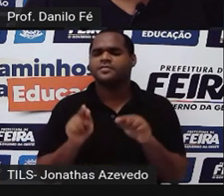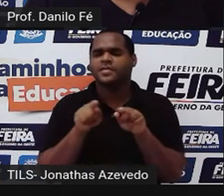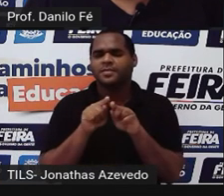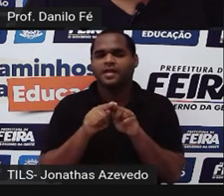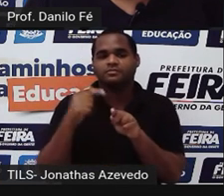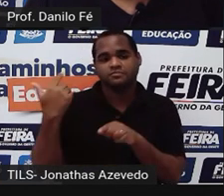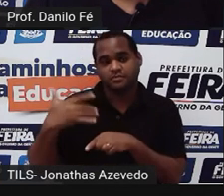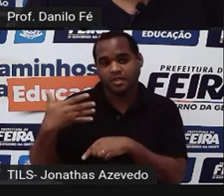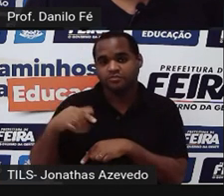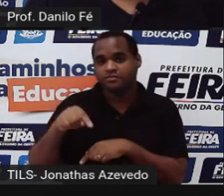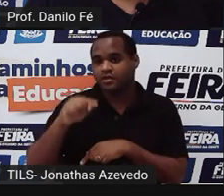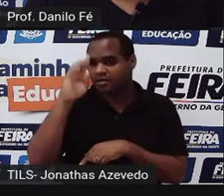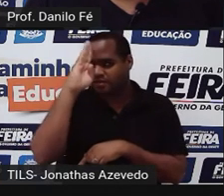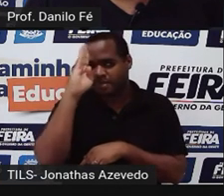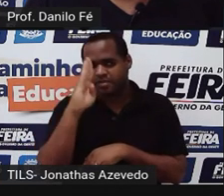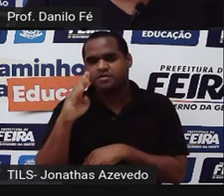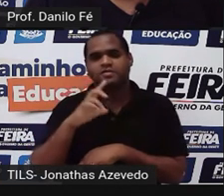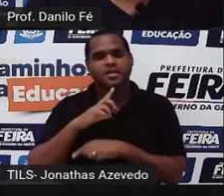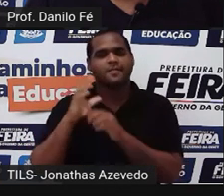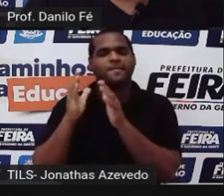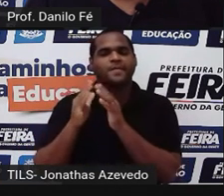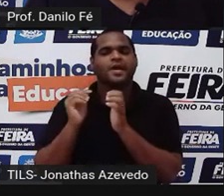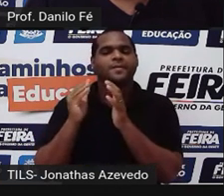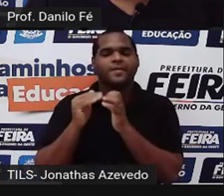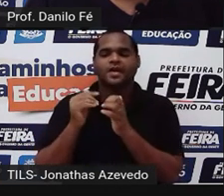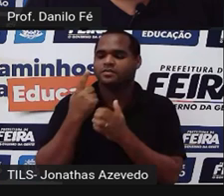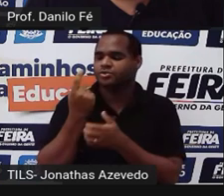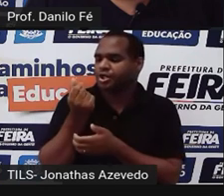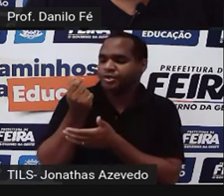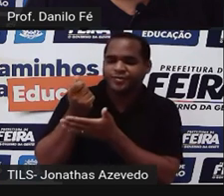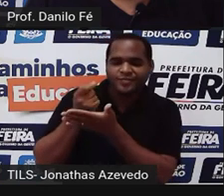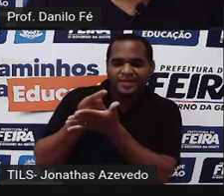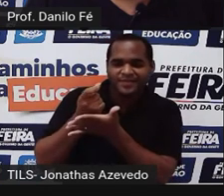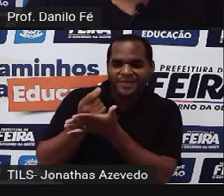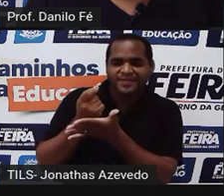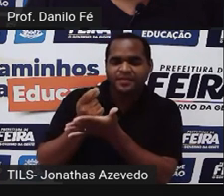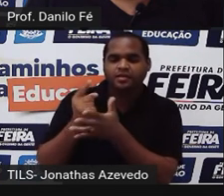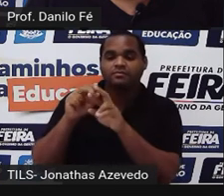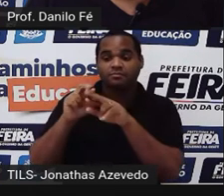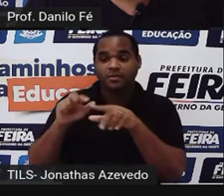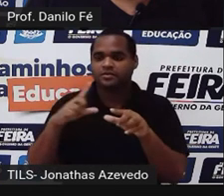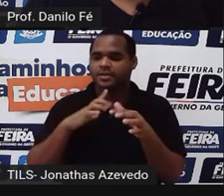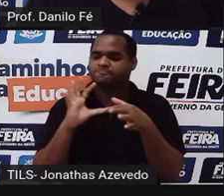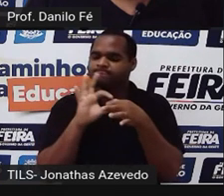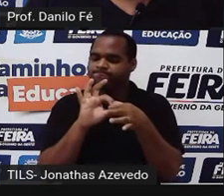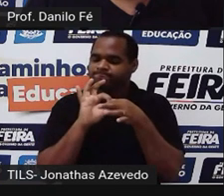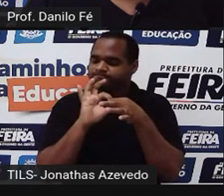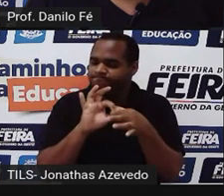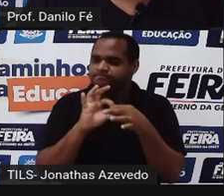o Brasil já surgiu contraindo dívidas, que foram essas dívidas em relação a